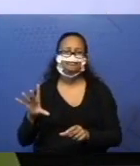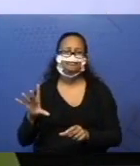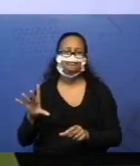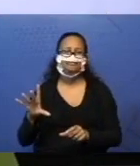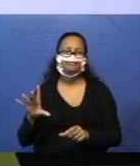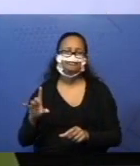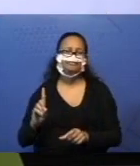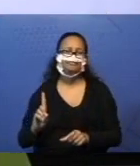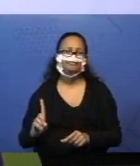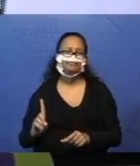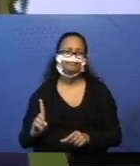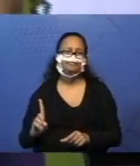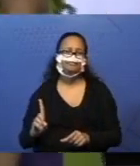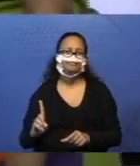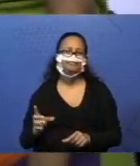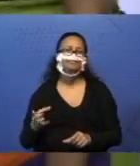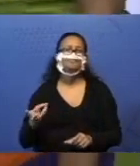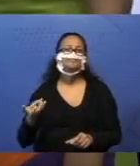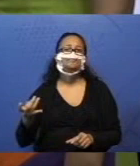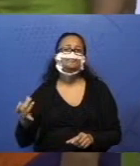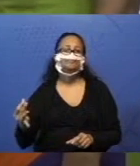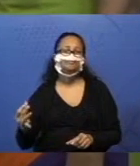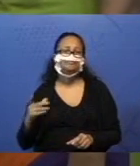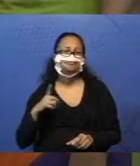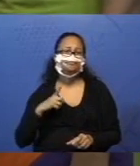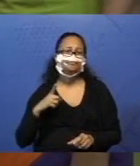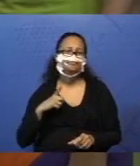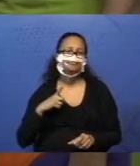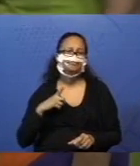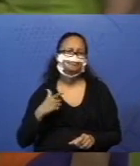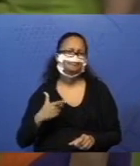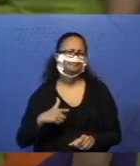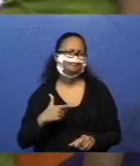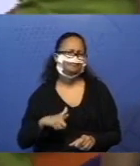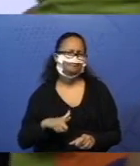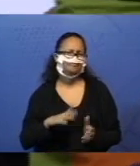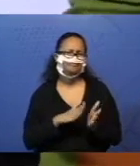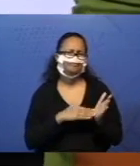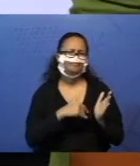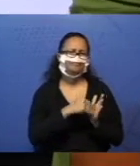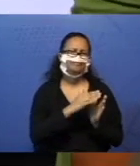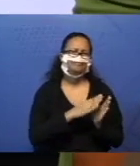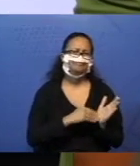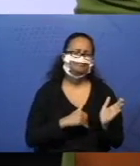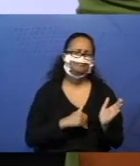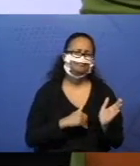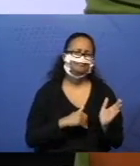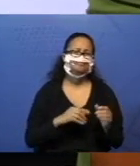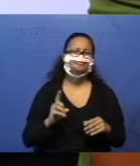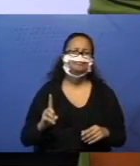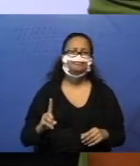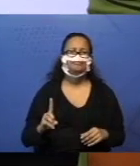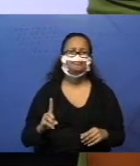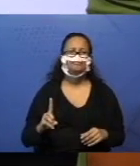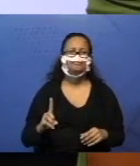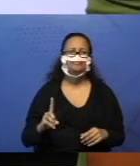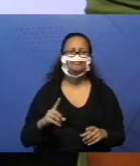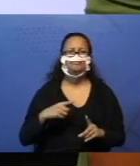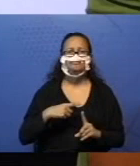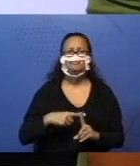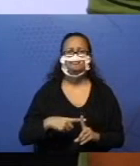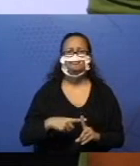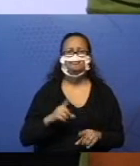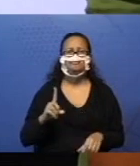quadrinho, quantos quadrinhos tem aqui sem pintar? Já sabe, né? 1 mais